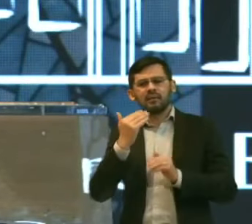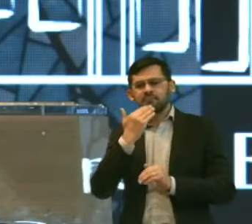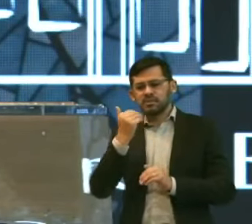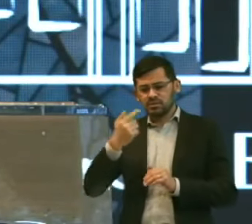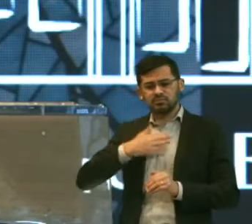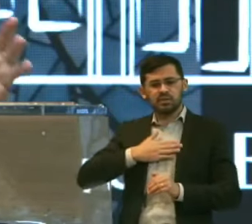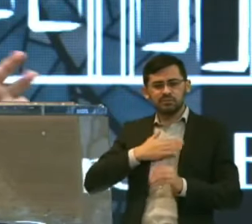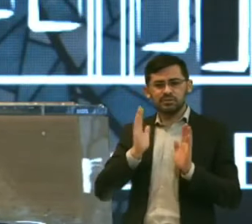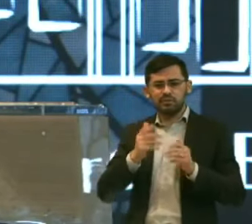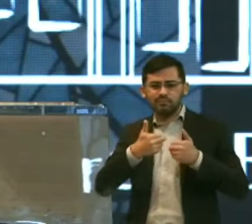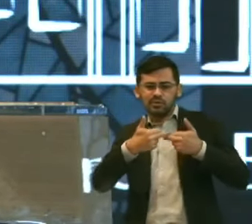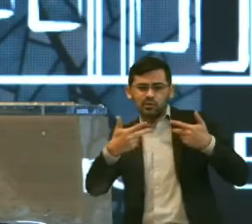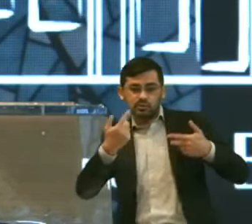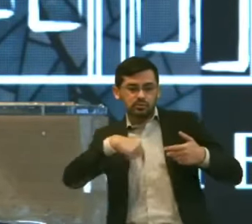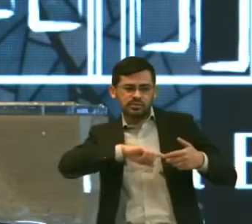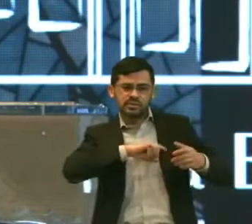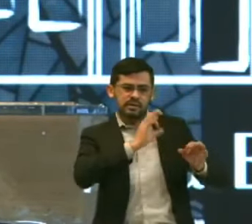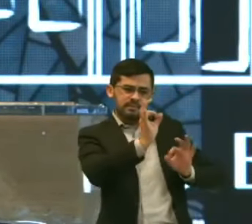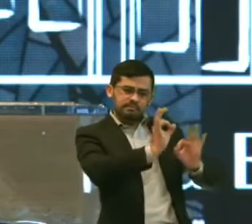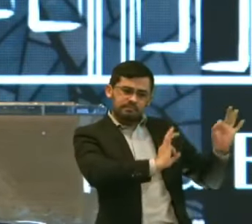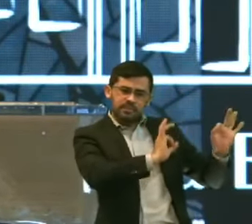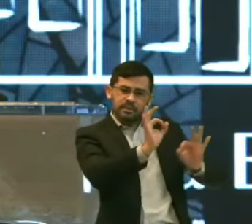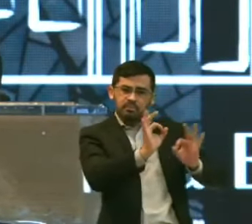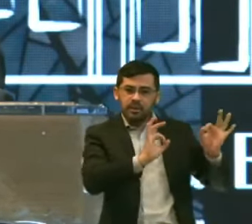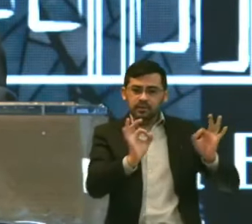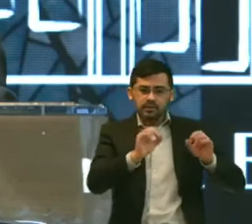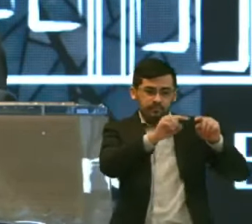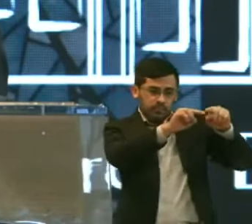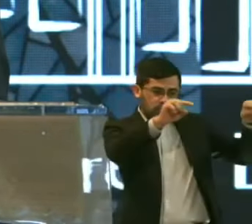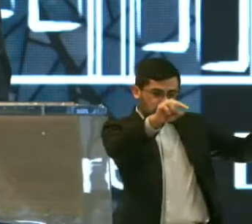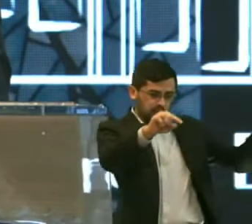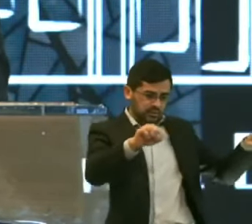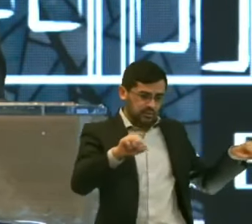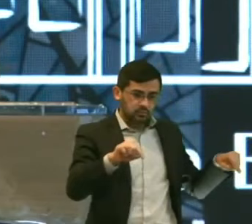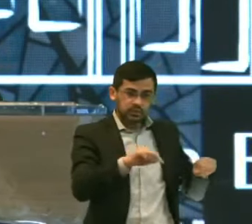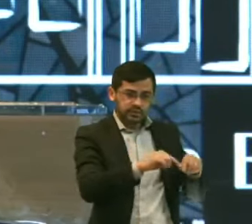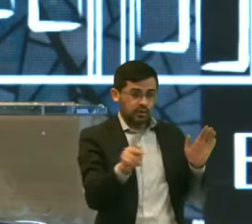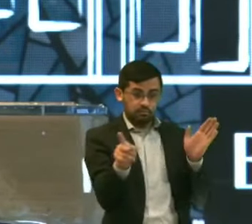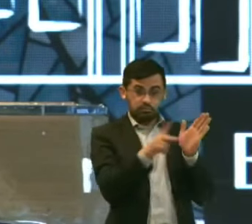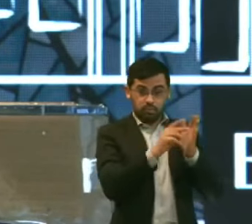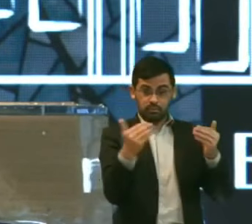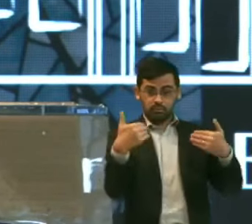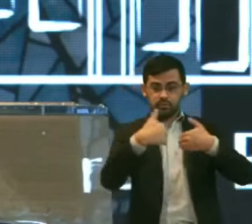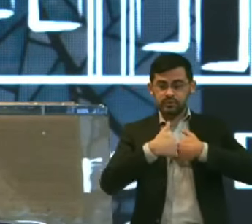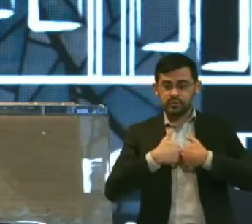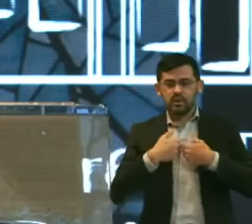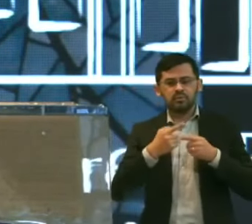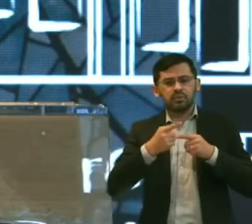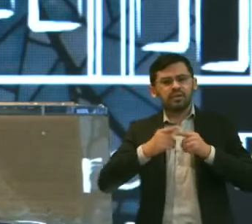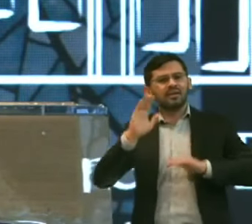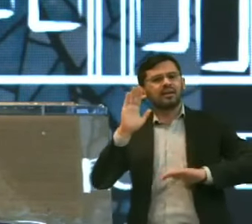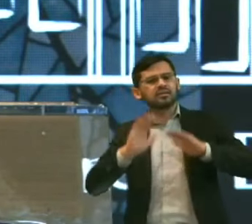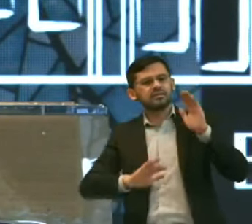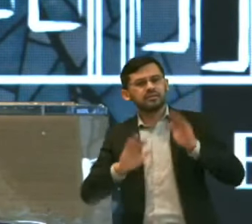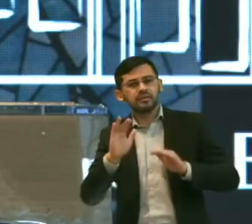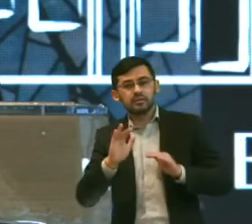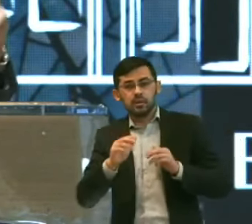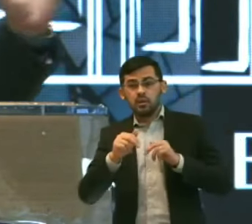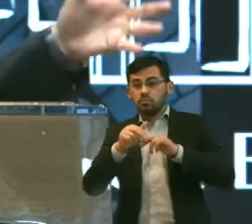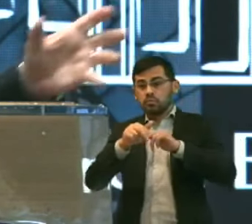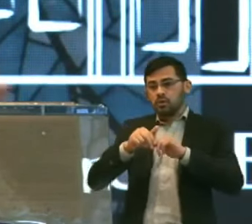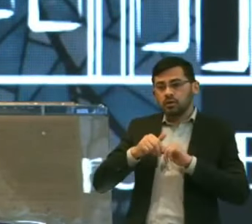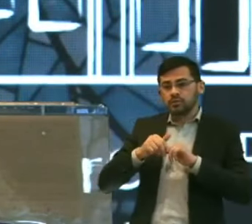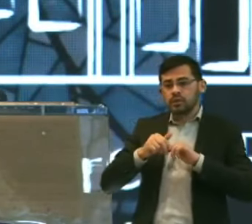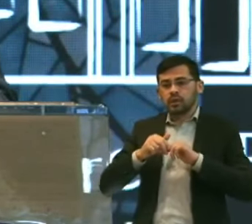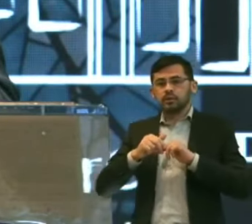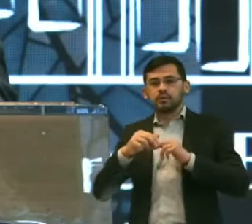algumas coisas Então nós estamos preparando aqui o que eles chamam De uma sala calma Porque o autista às vezes Por causa da